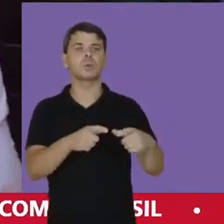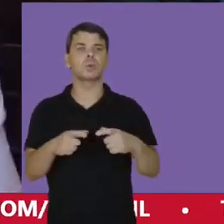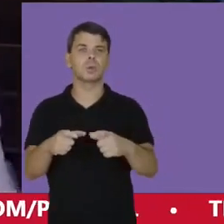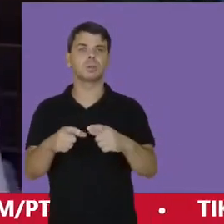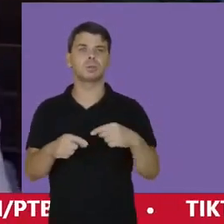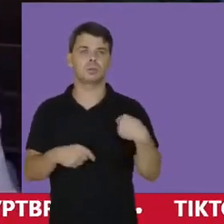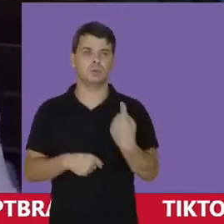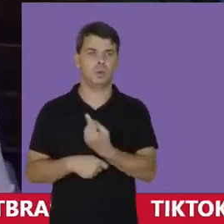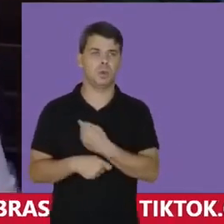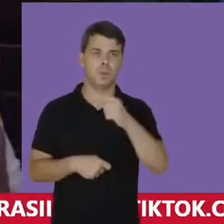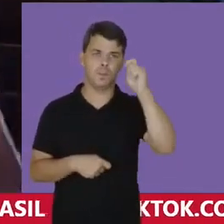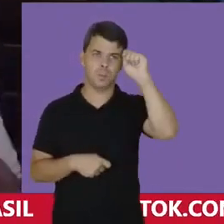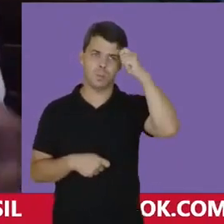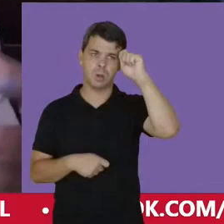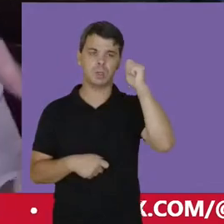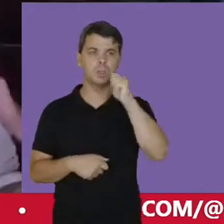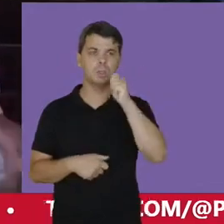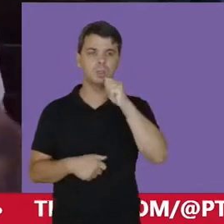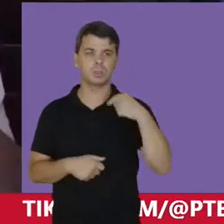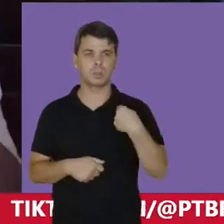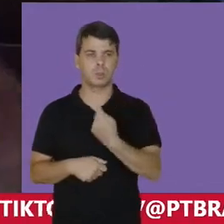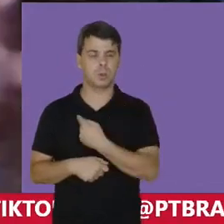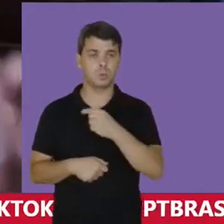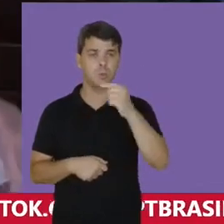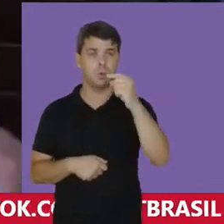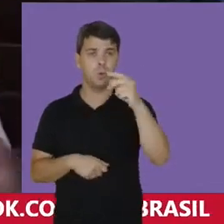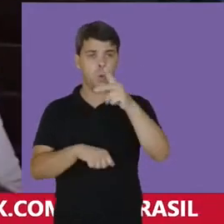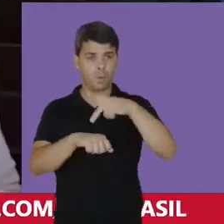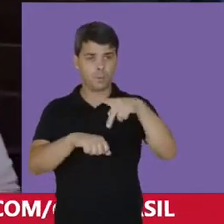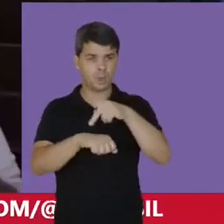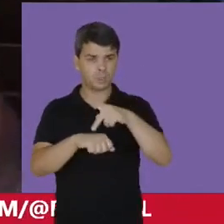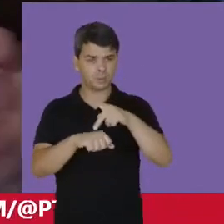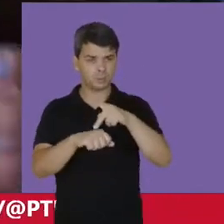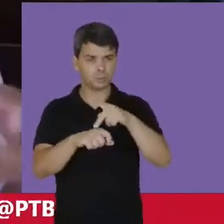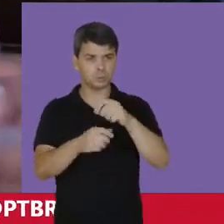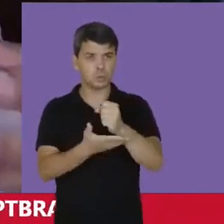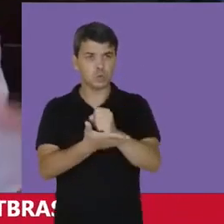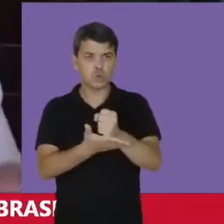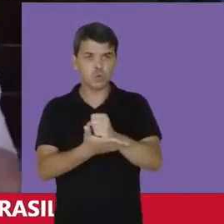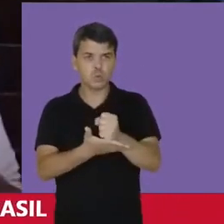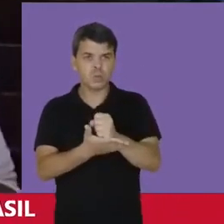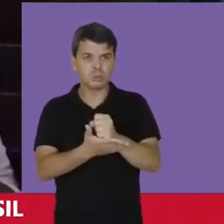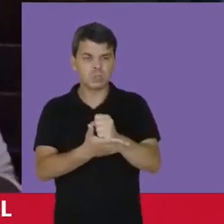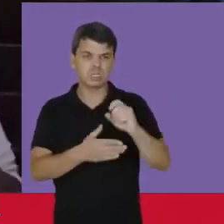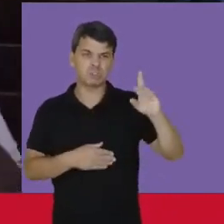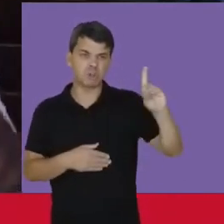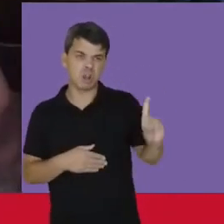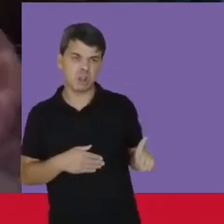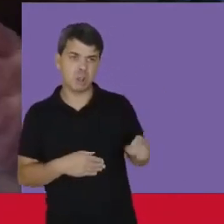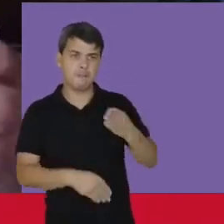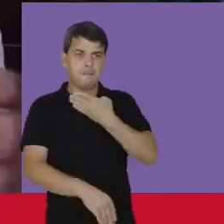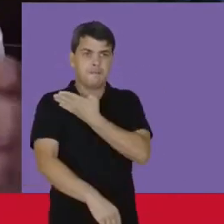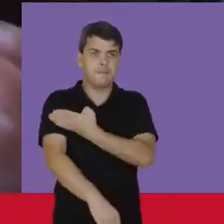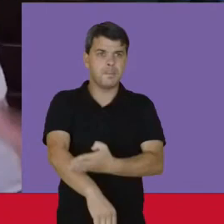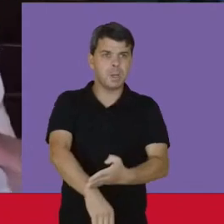Por nós, mulheres negras Nós temos um país Dominado Por uma direita branca